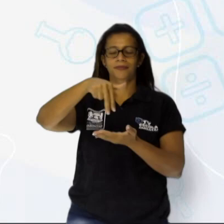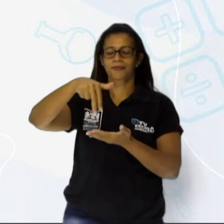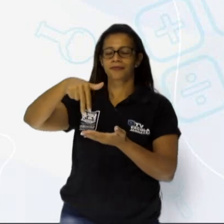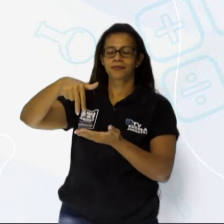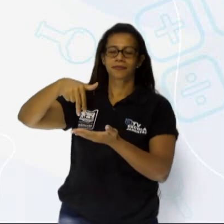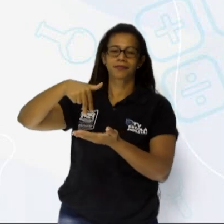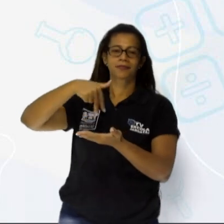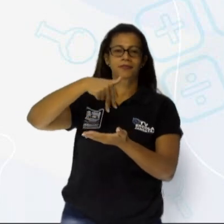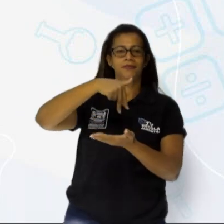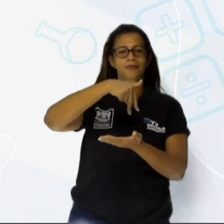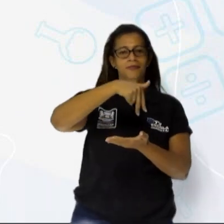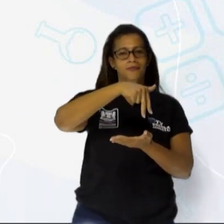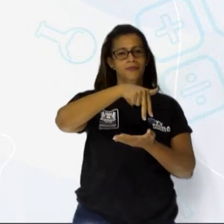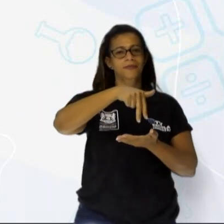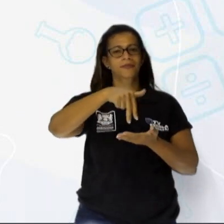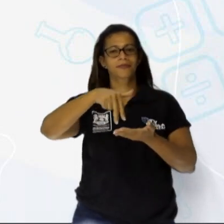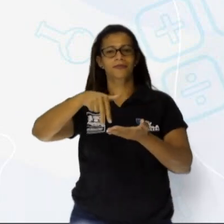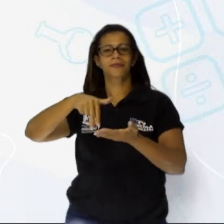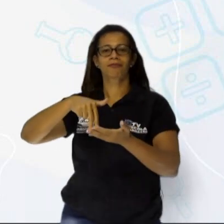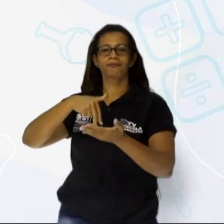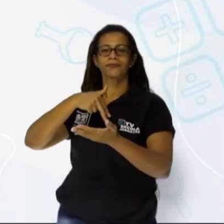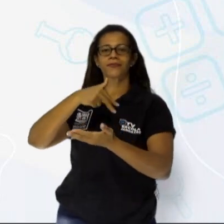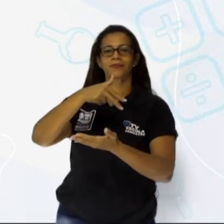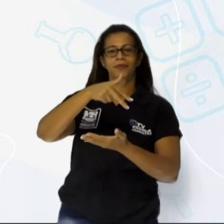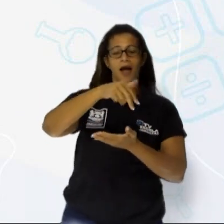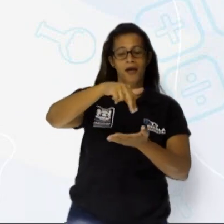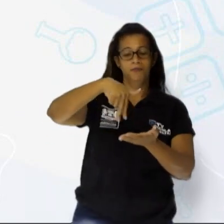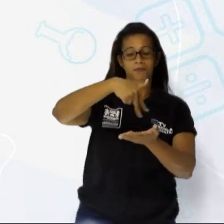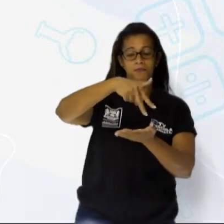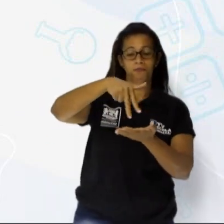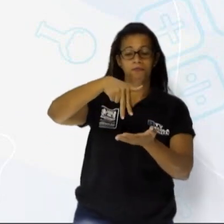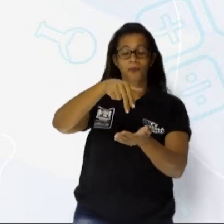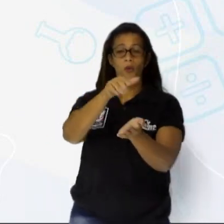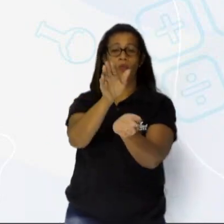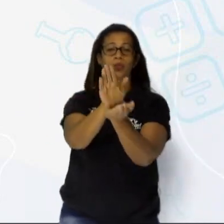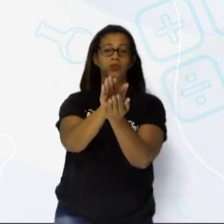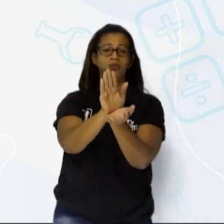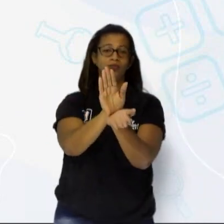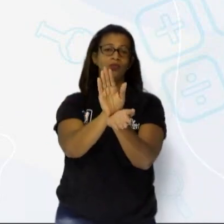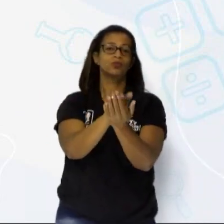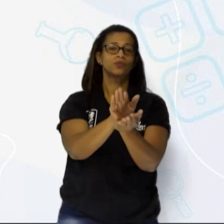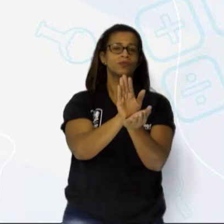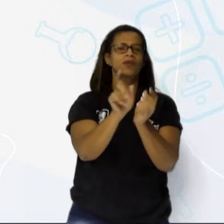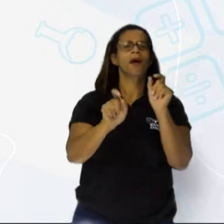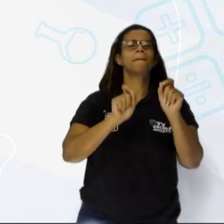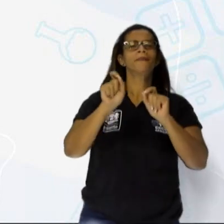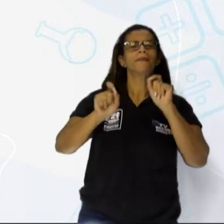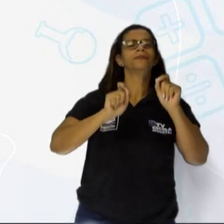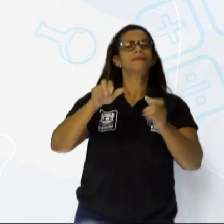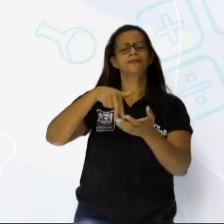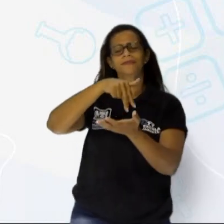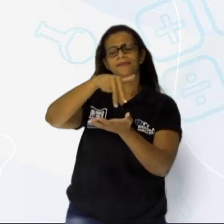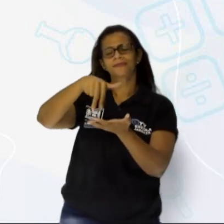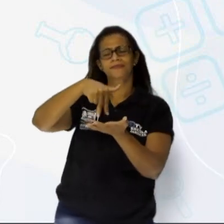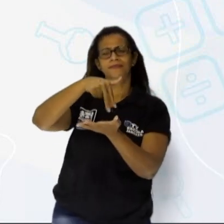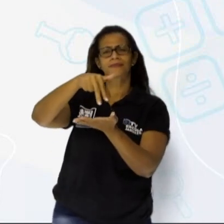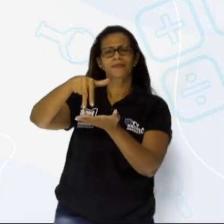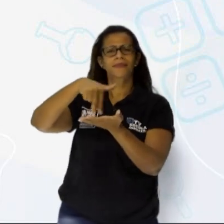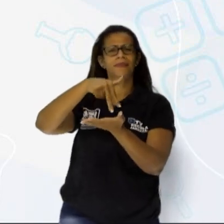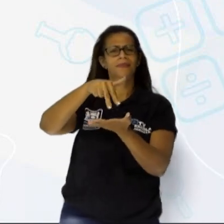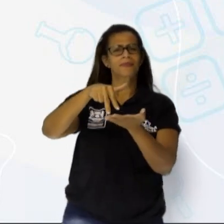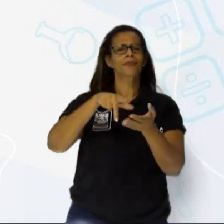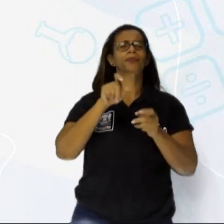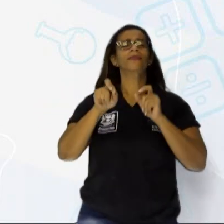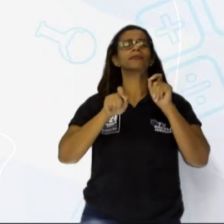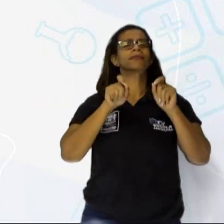A dança do jacaré Quero ver quem sabe dançar A dança do jacaré Quero